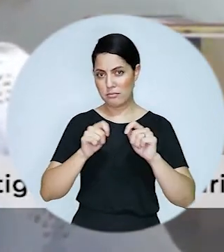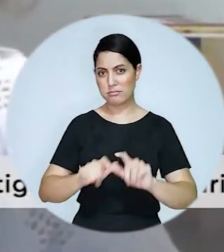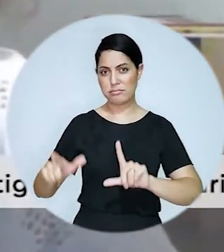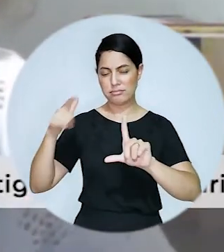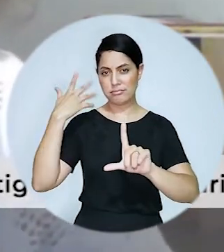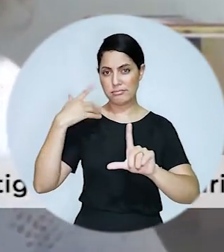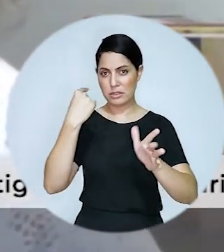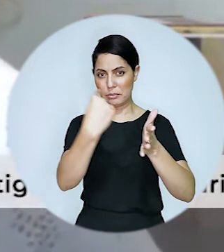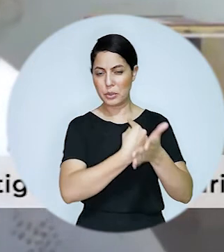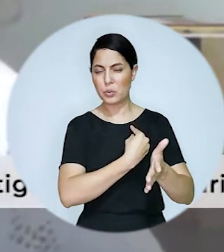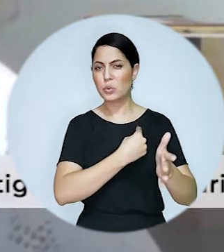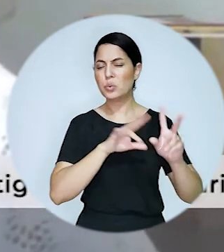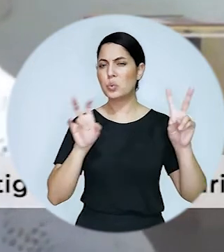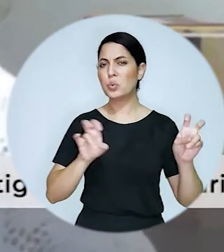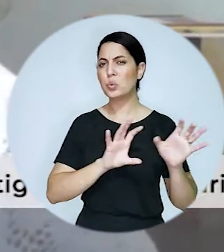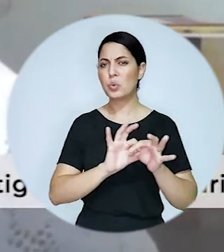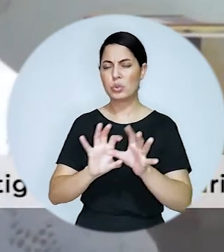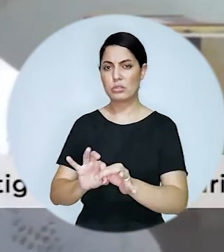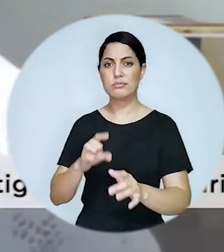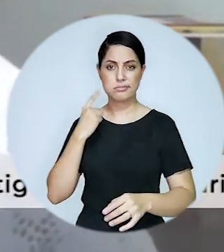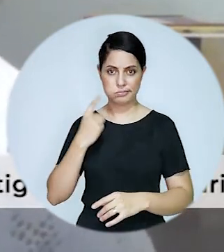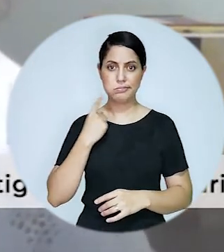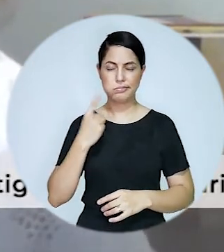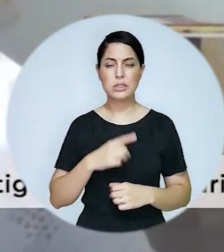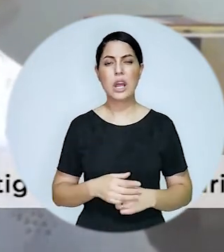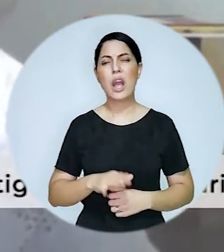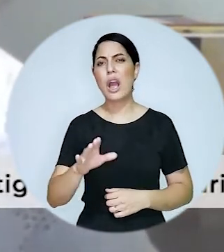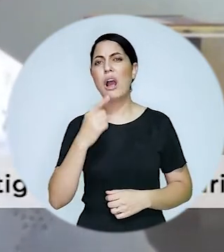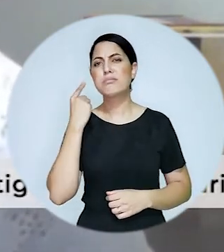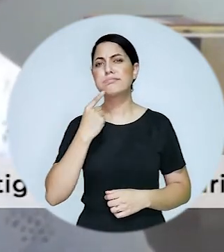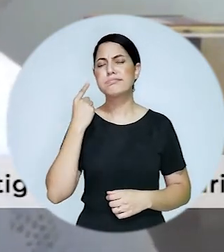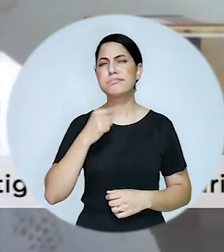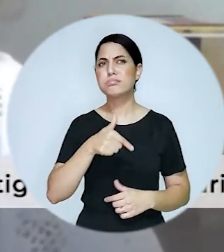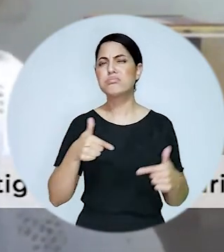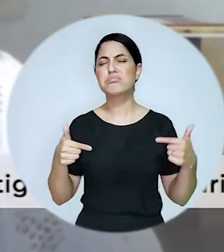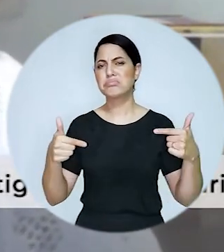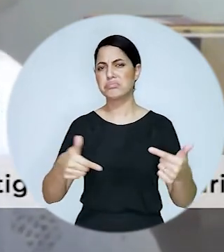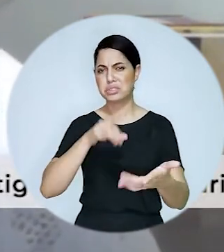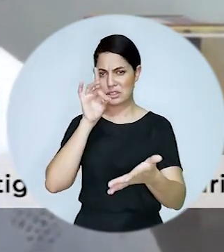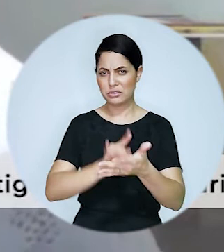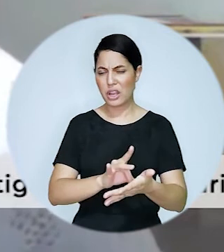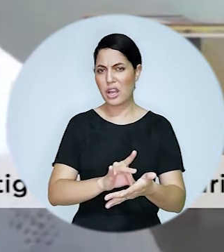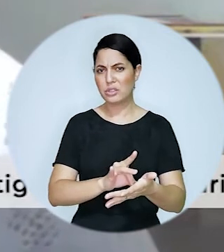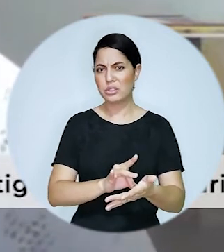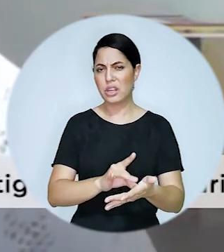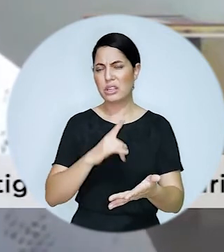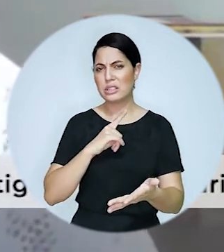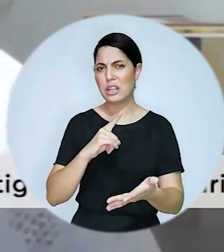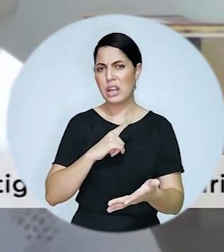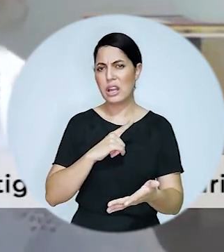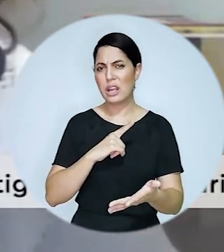nos foi feita nesse painel em relação à advocacia se ela está no fomento da